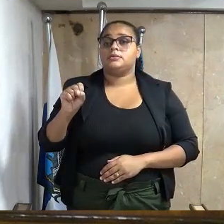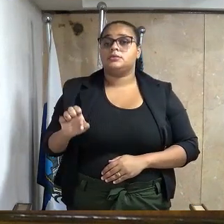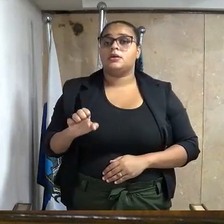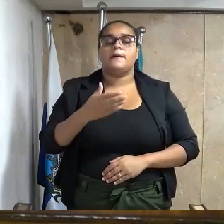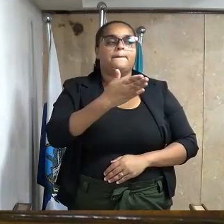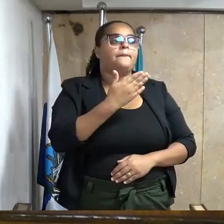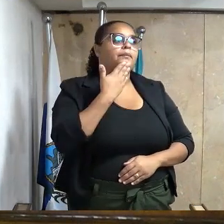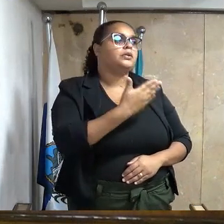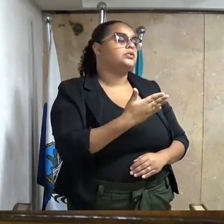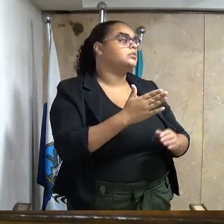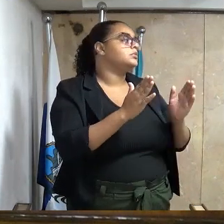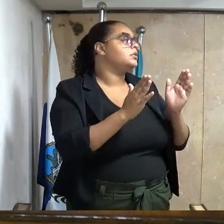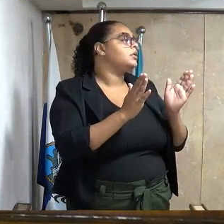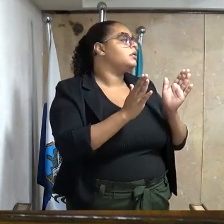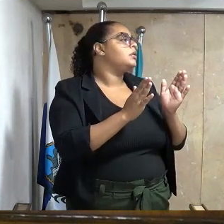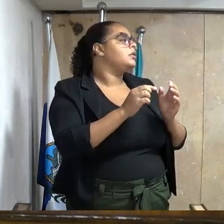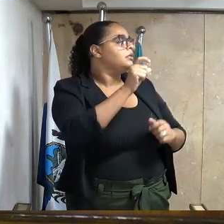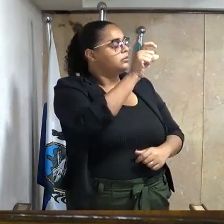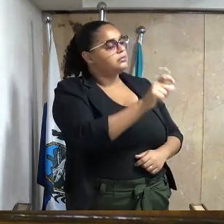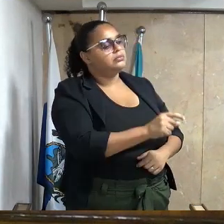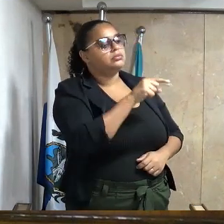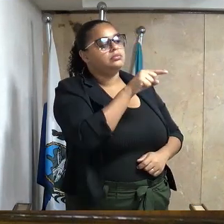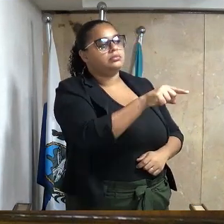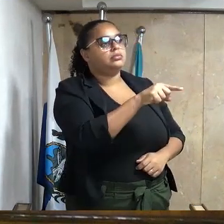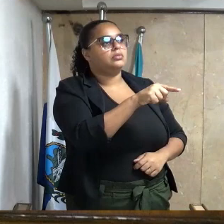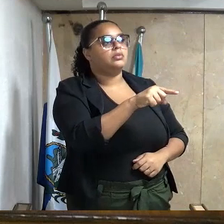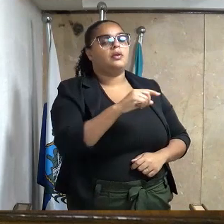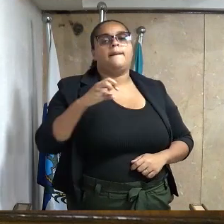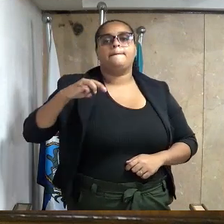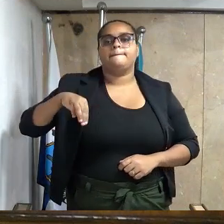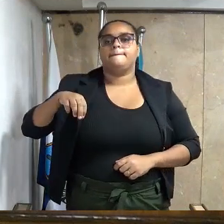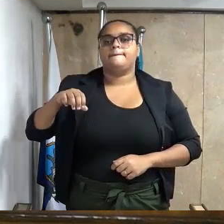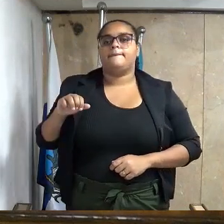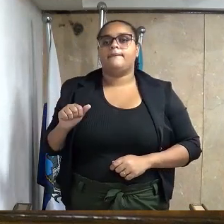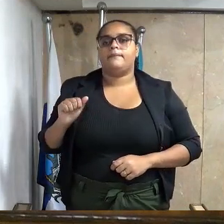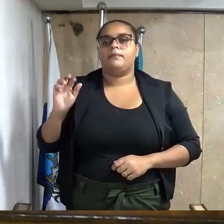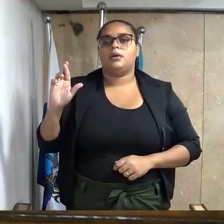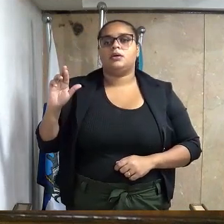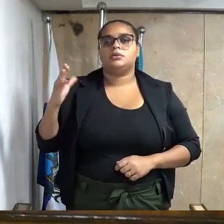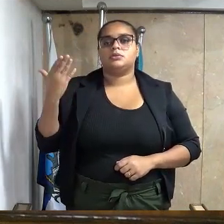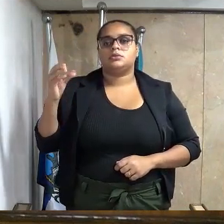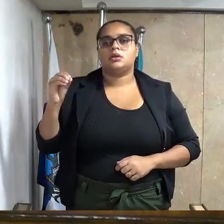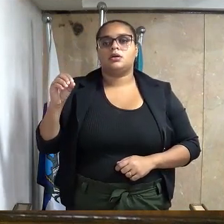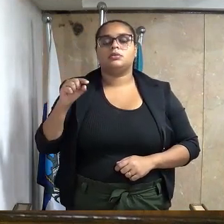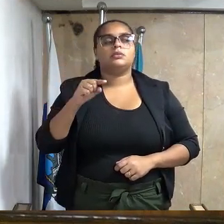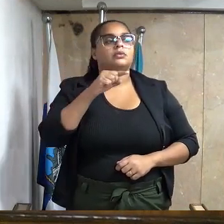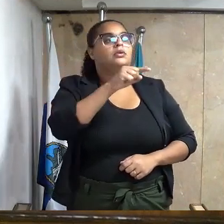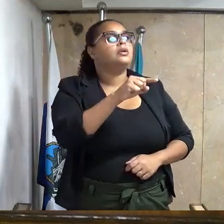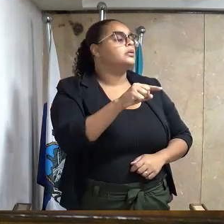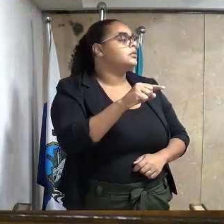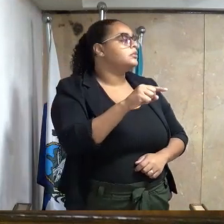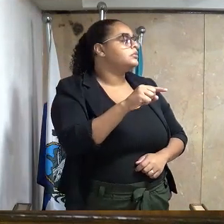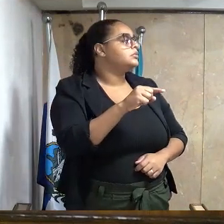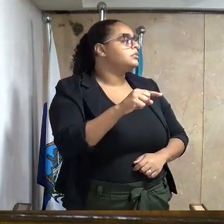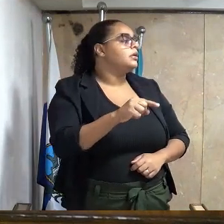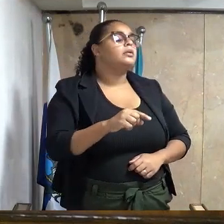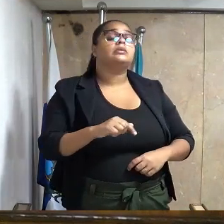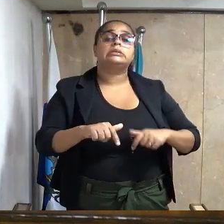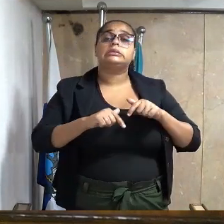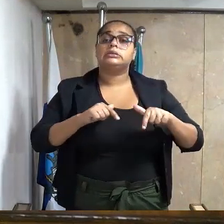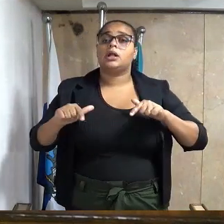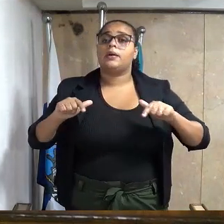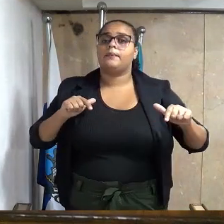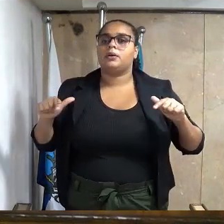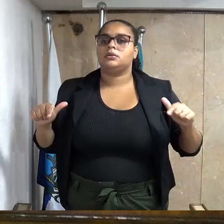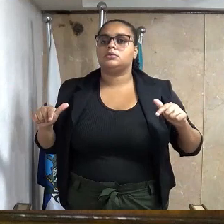consignando moções e congredições à justíssima senhora Marcelo Augusto da Silva, em celebração e imprescindível trabalho